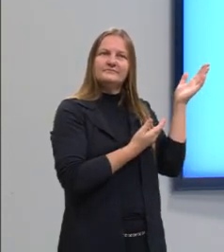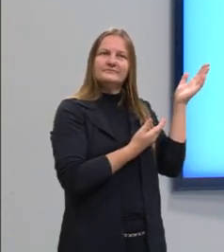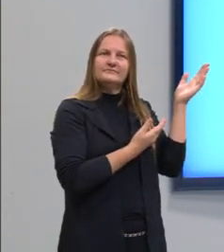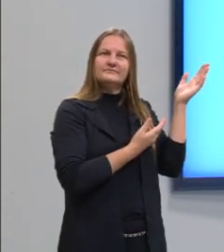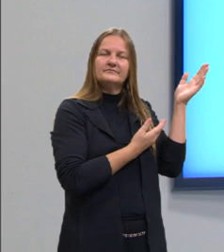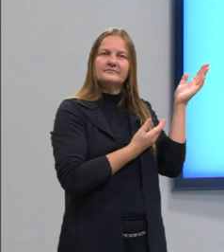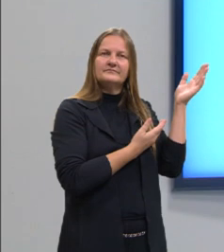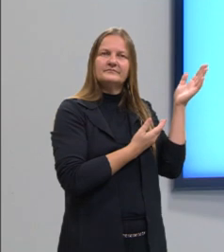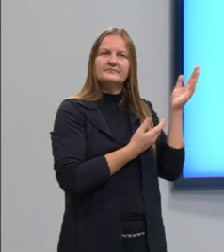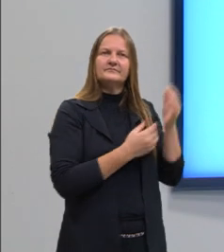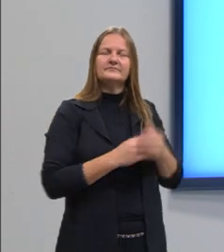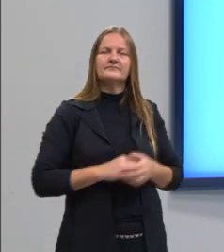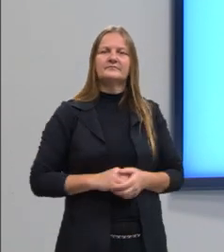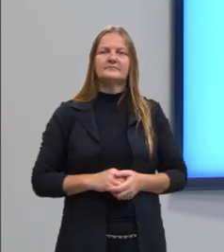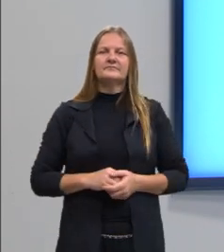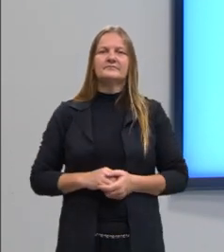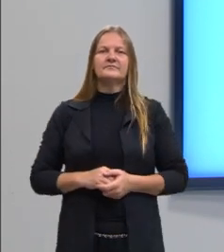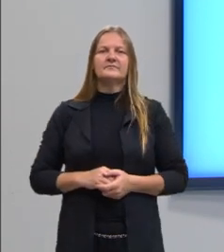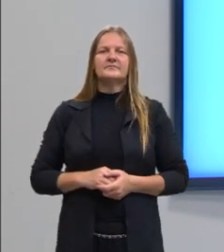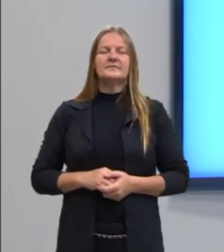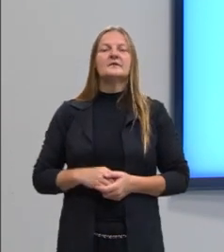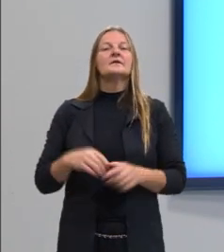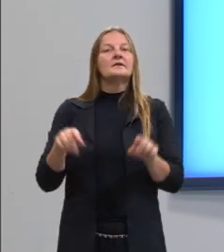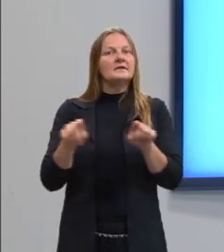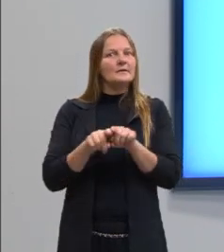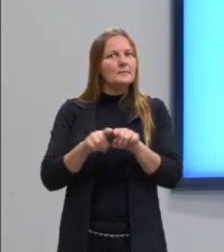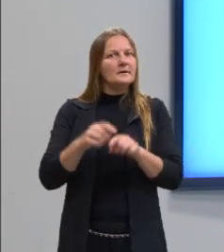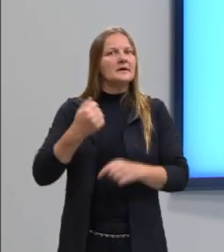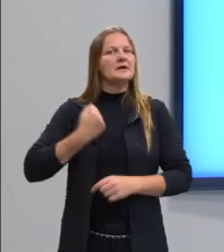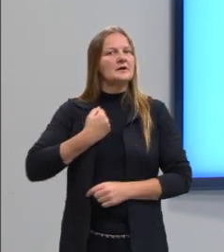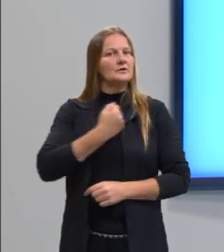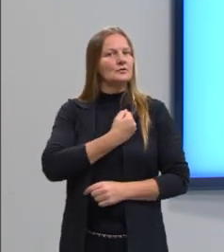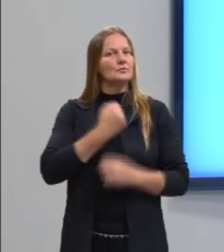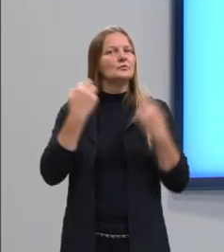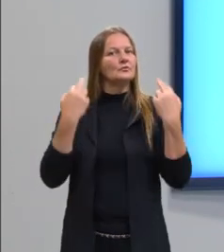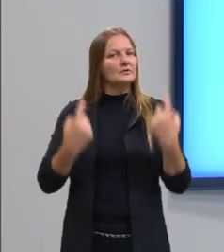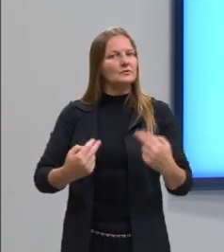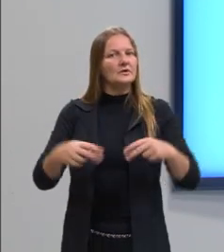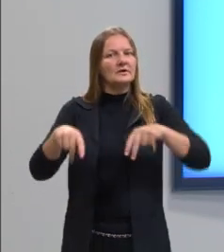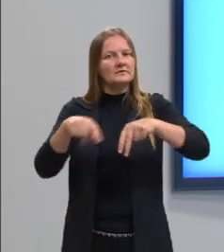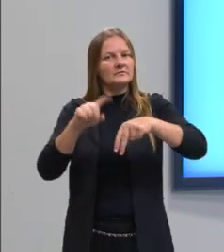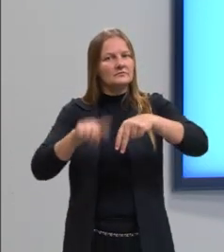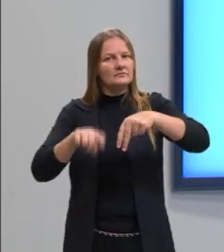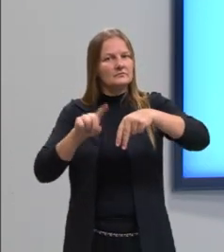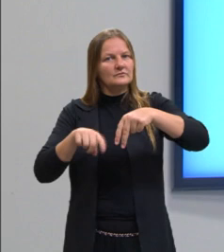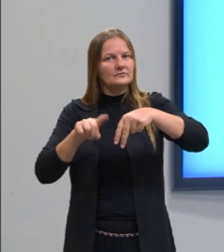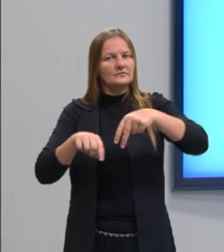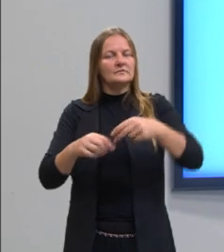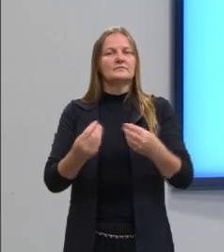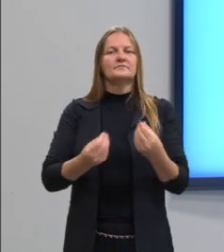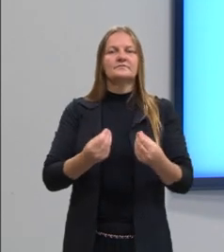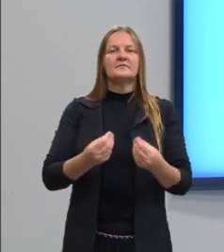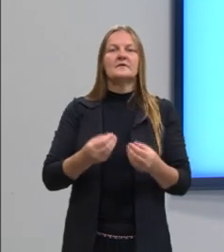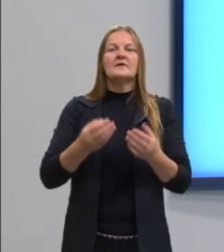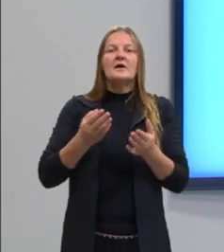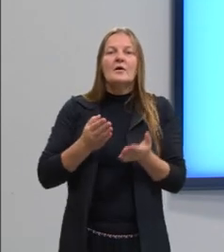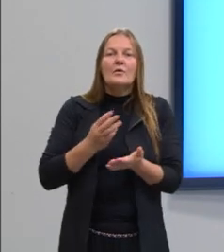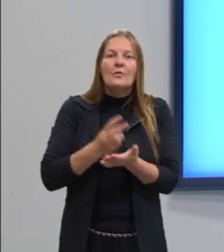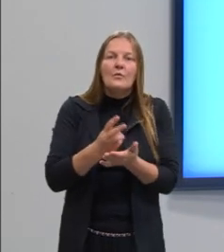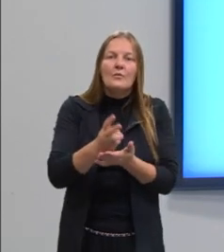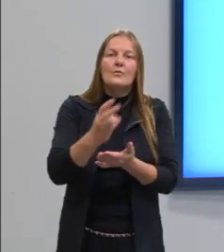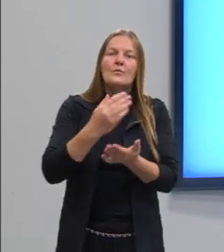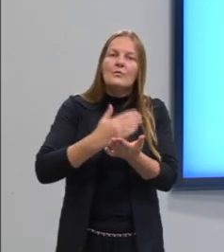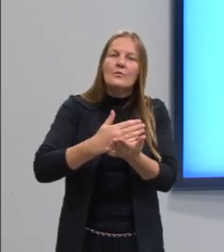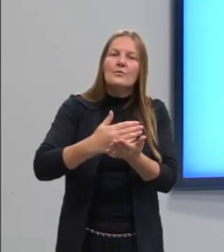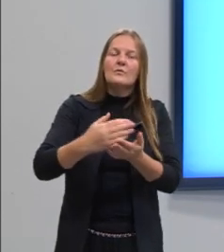conjuntos e, em sequência, números naturais. Então, começa em teoria de conjuntos, continua em números naturais, e agora a gente vai estabelecer